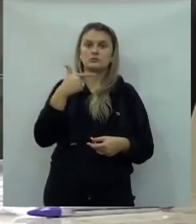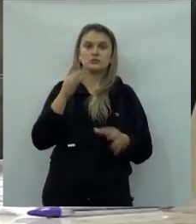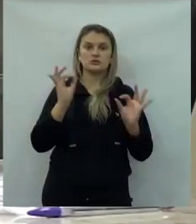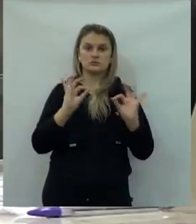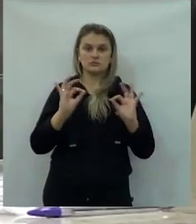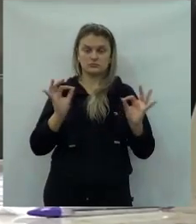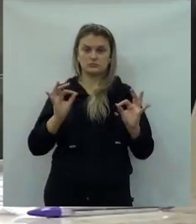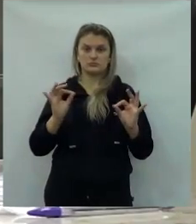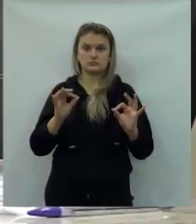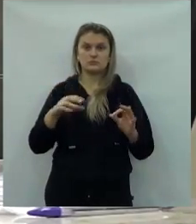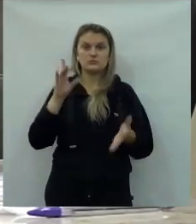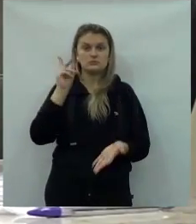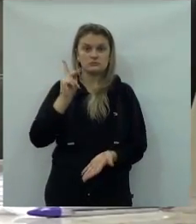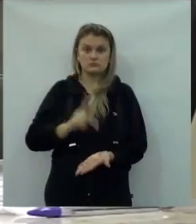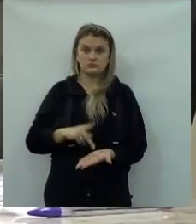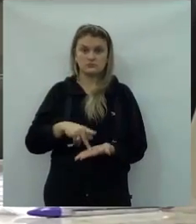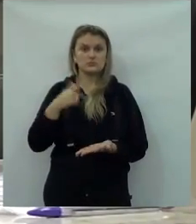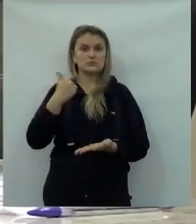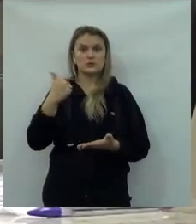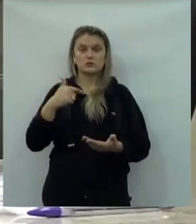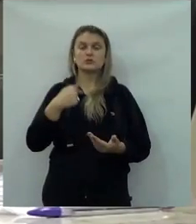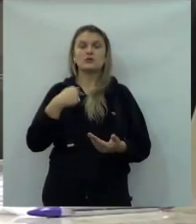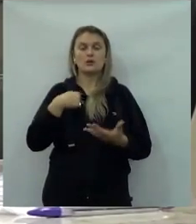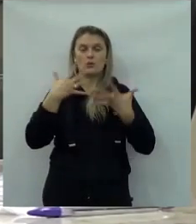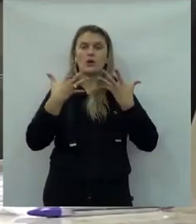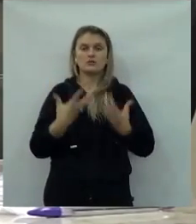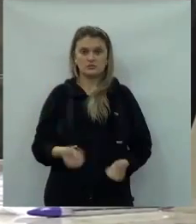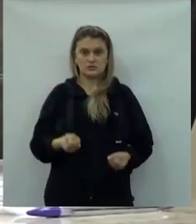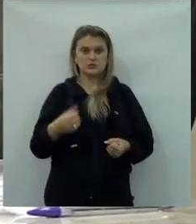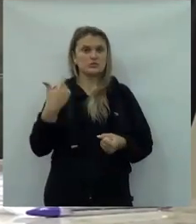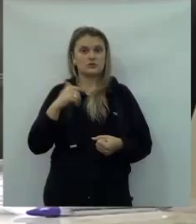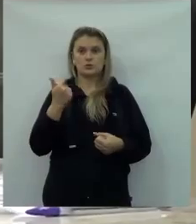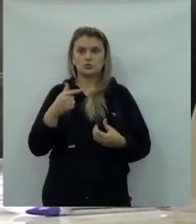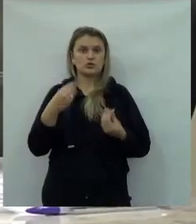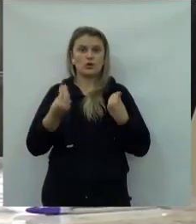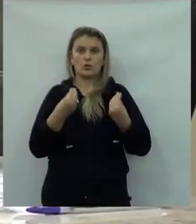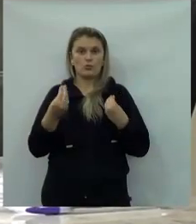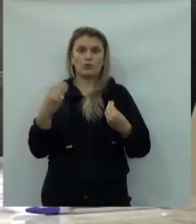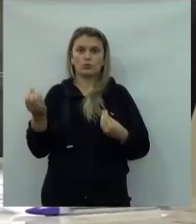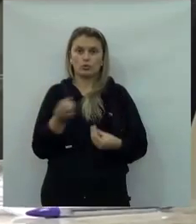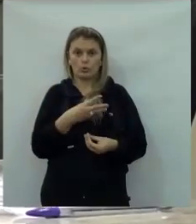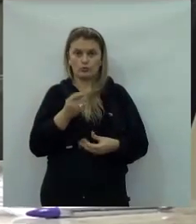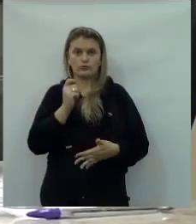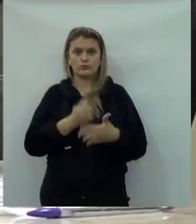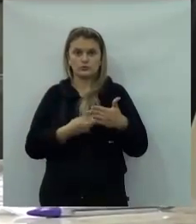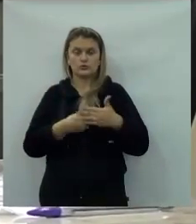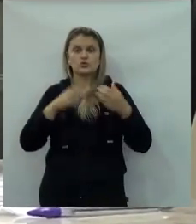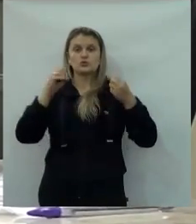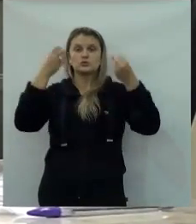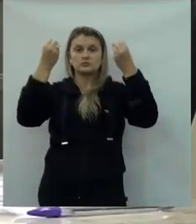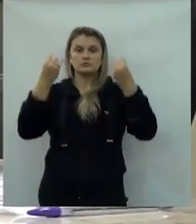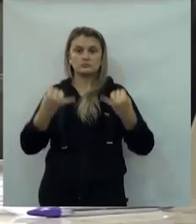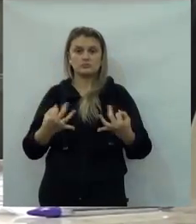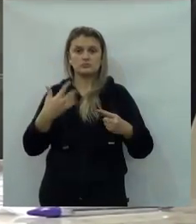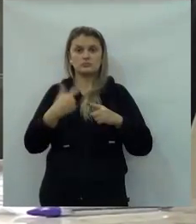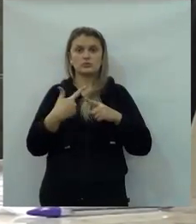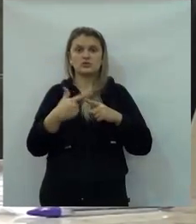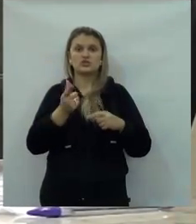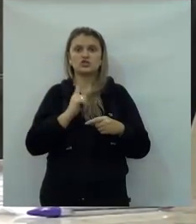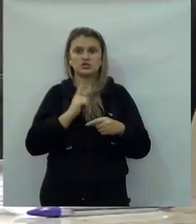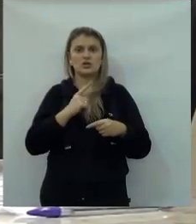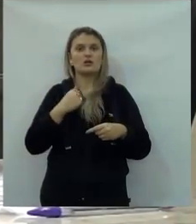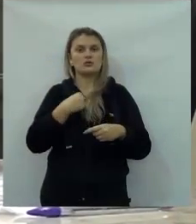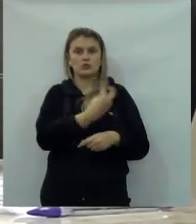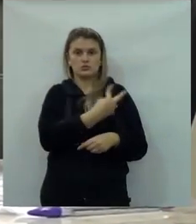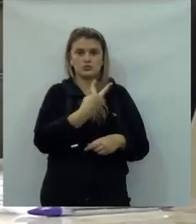seria justamente o desinvestimento. E naquela época não tinha. Naquela época realmente não tinha. Eu concordo plenamente que não deveria ser renovado. Estou